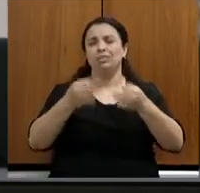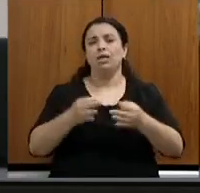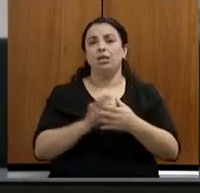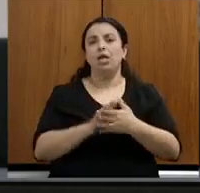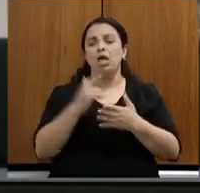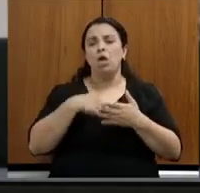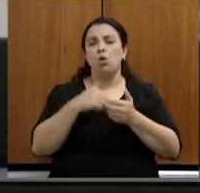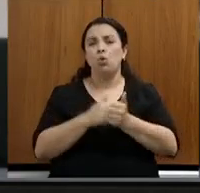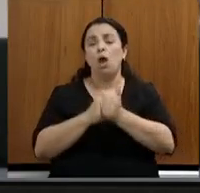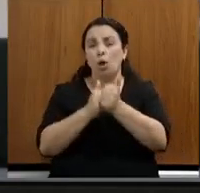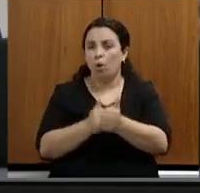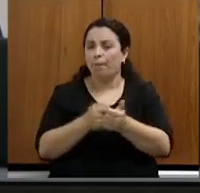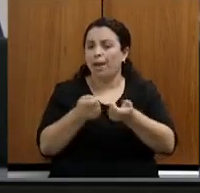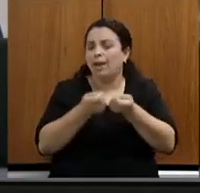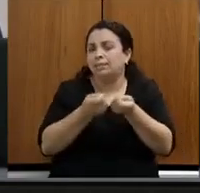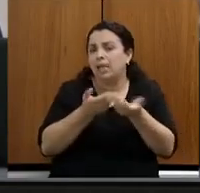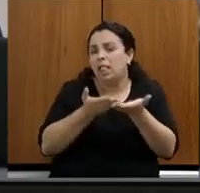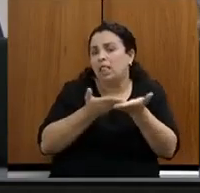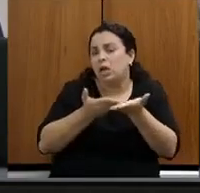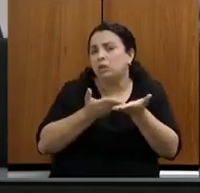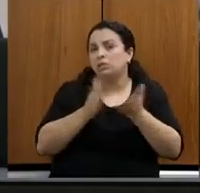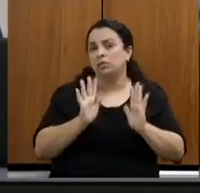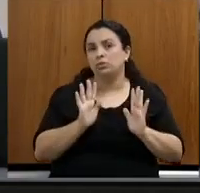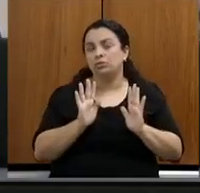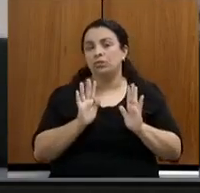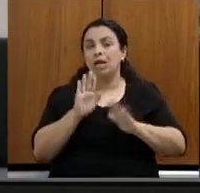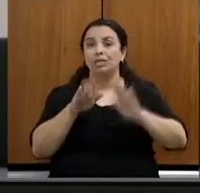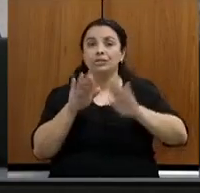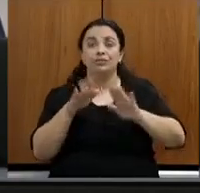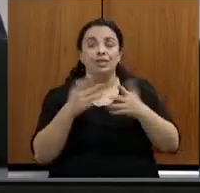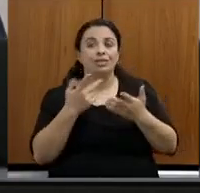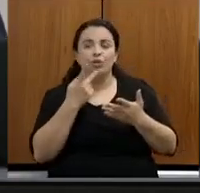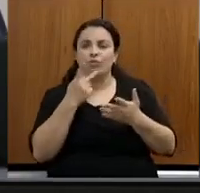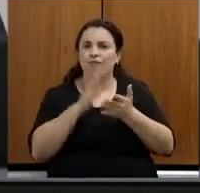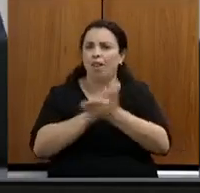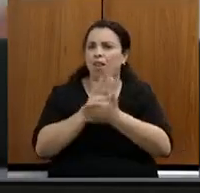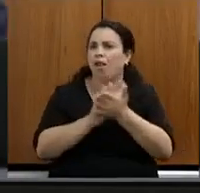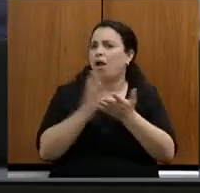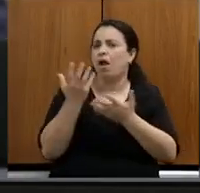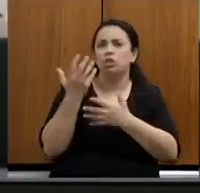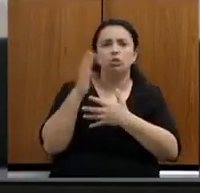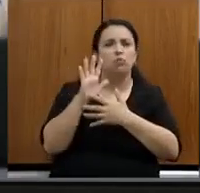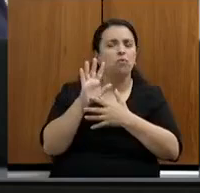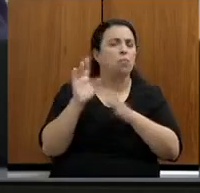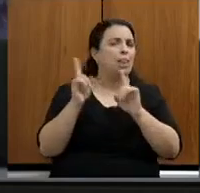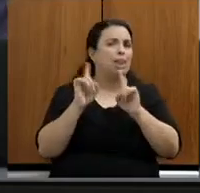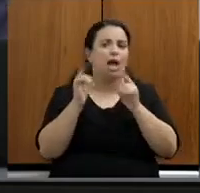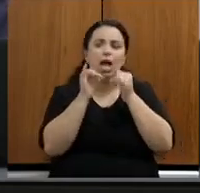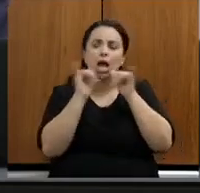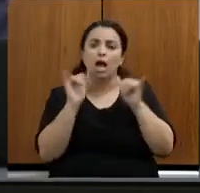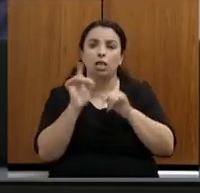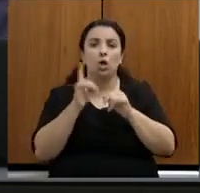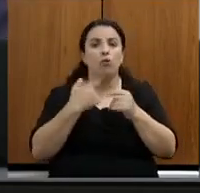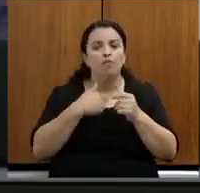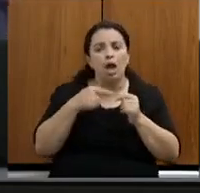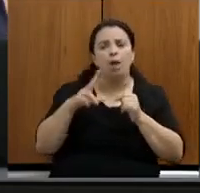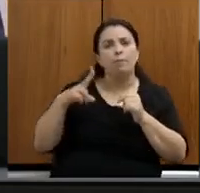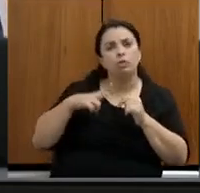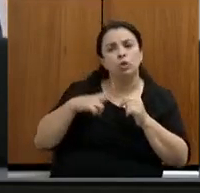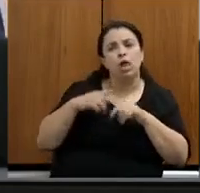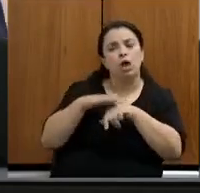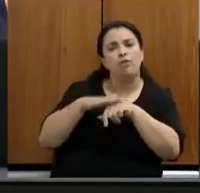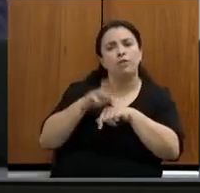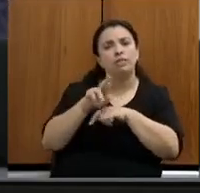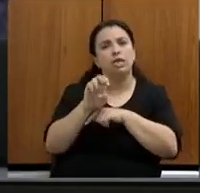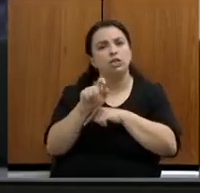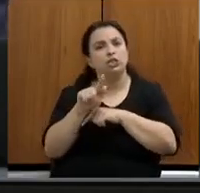negociações. Muitas das vezes num posto, num divulgo, vou, converso com Regina, converso com Adriano, sexta-feira estava na CEPLAG,